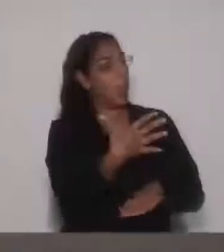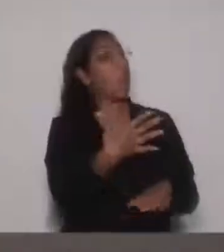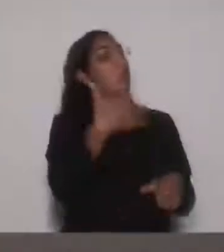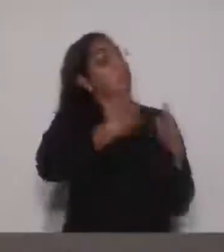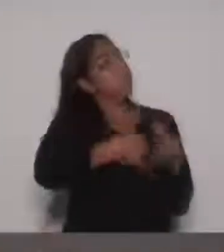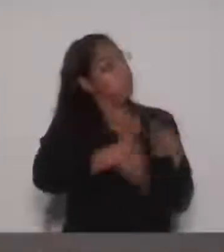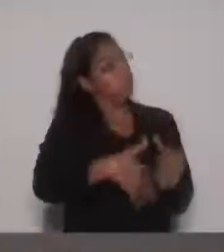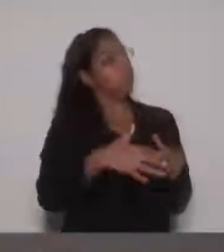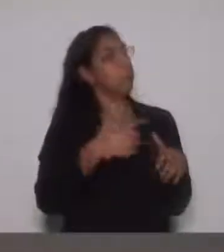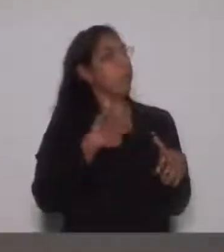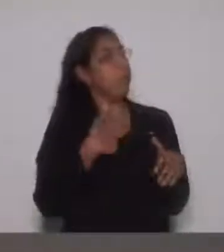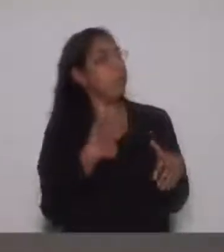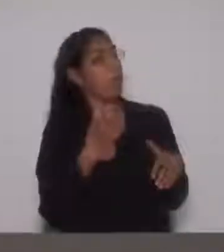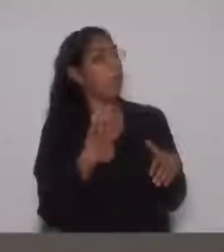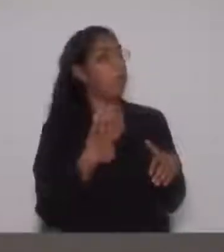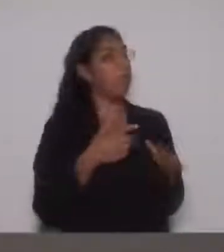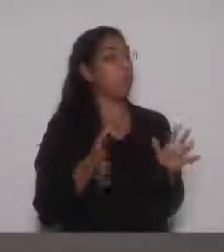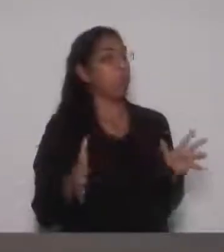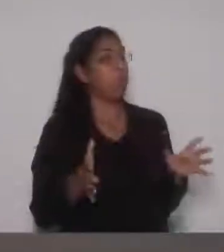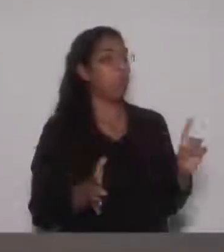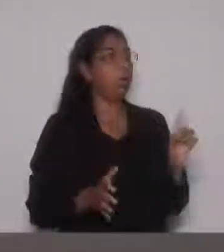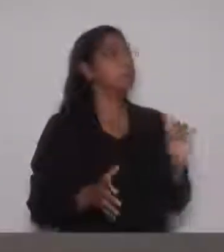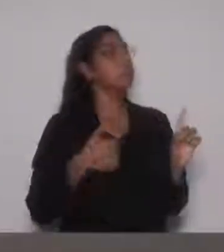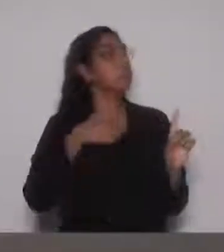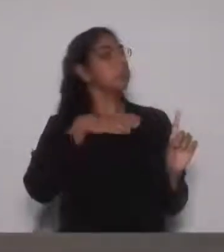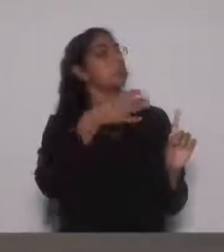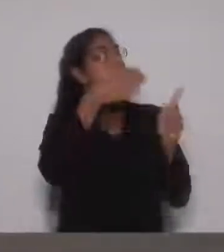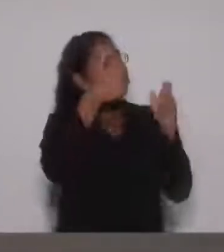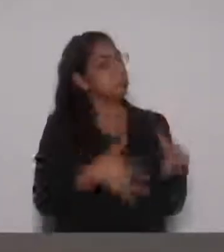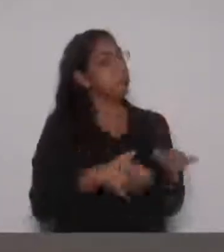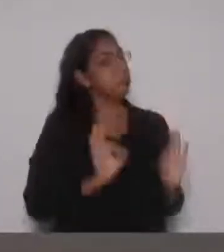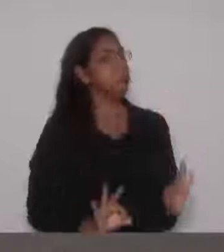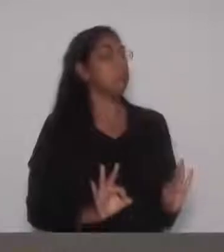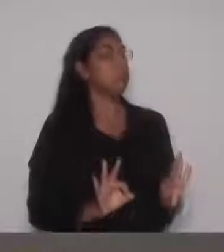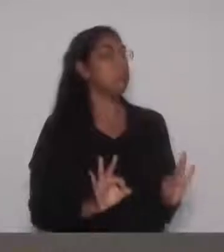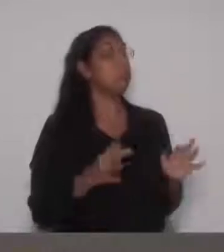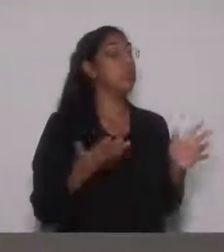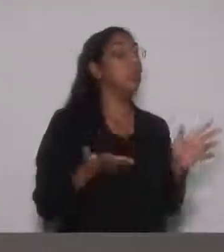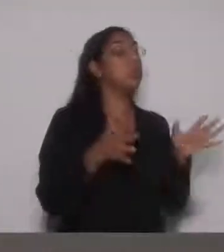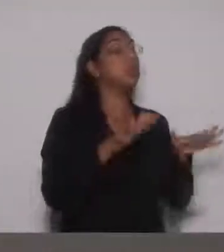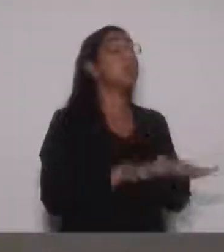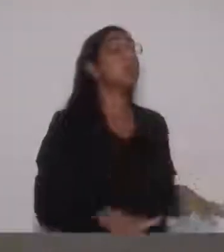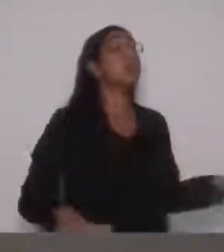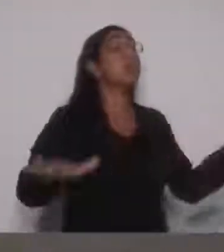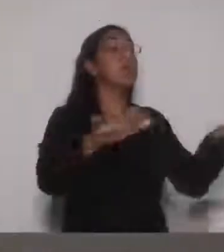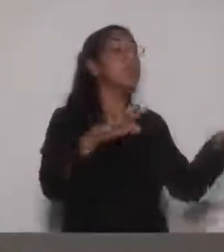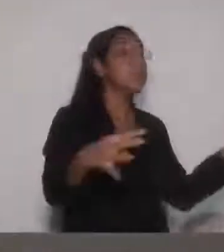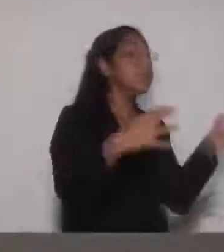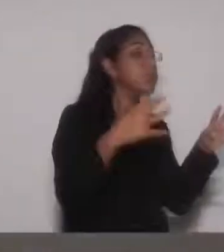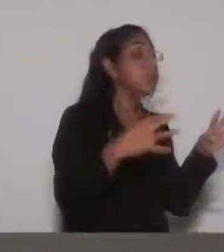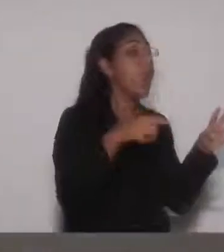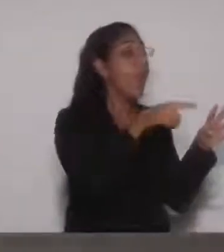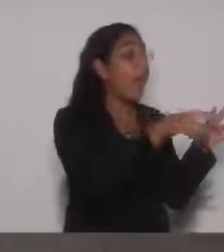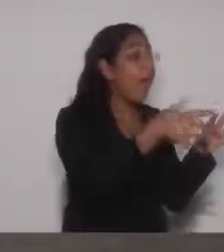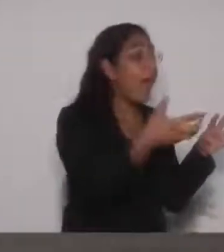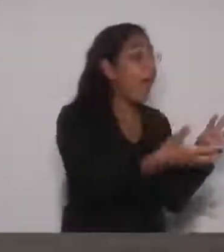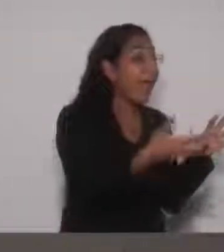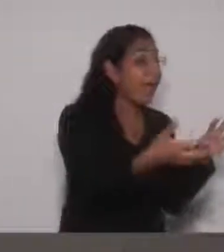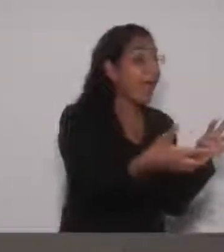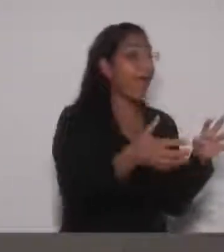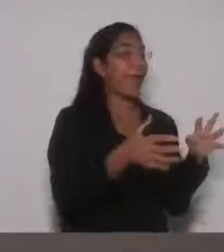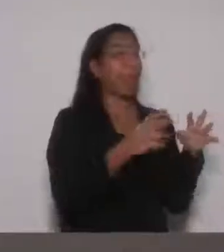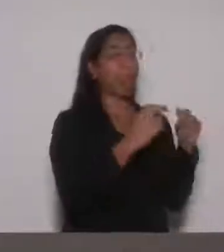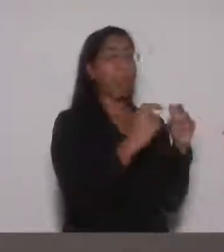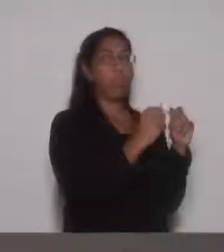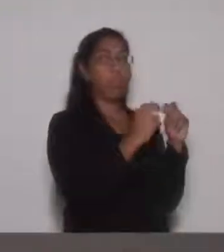Eu não sou homem da volta, não. Está certo? Então, vereadores, quando vocês têm alguma coisa para falar, não adianta falar dos